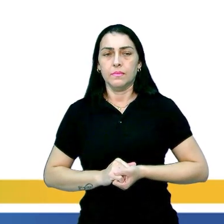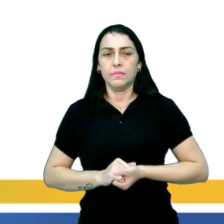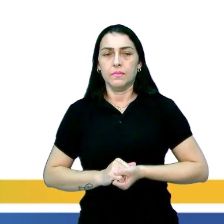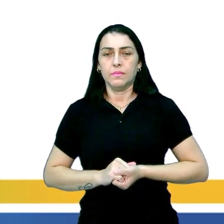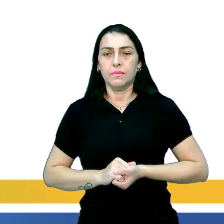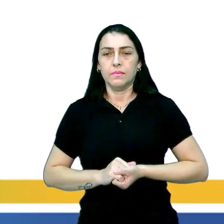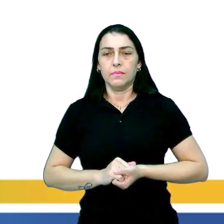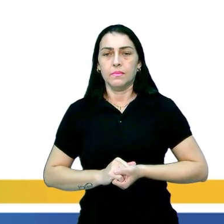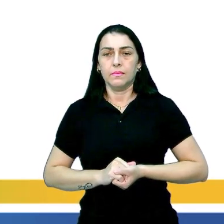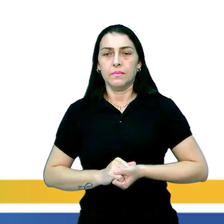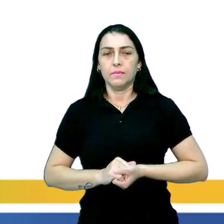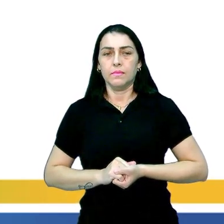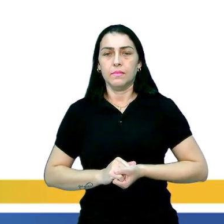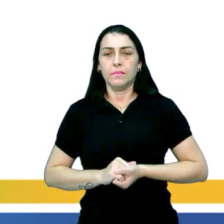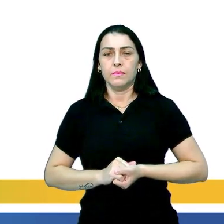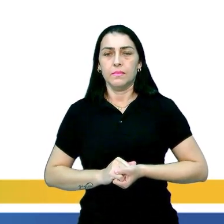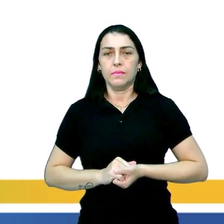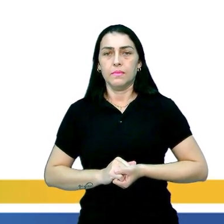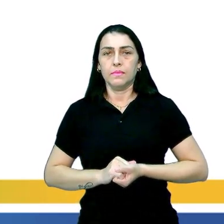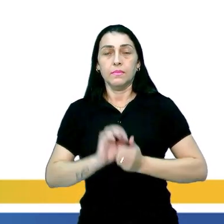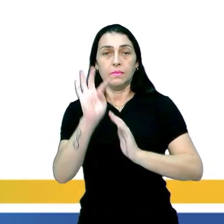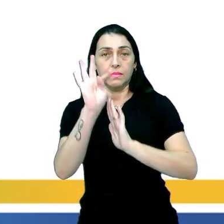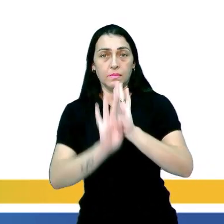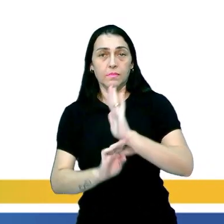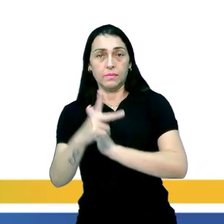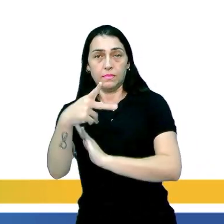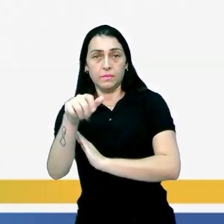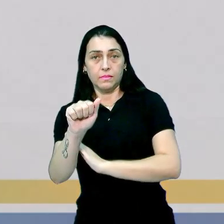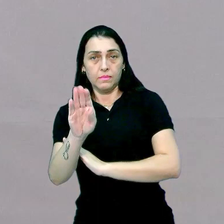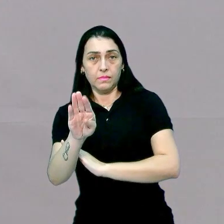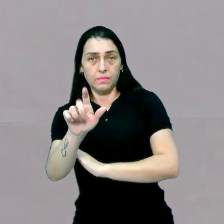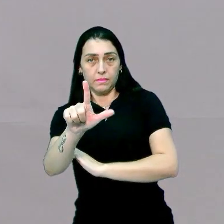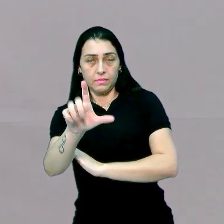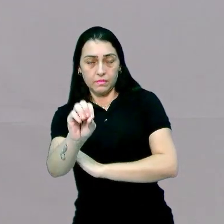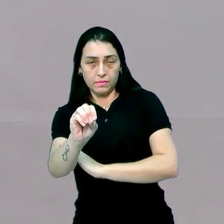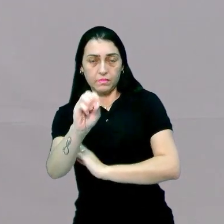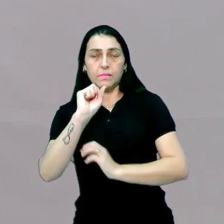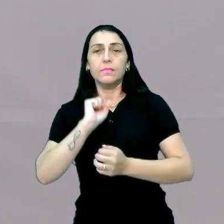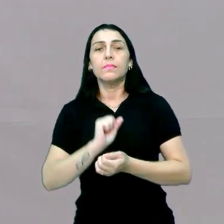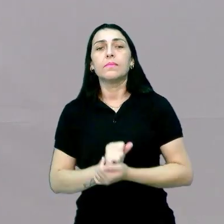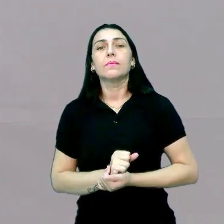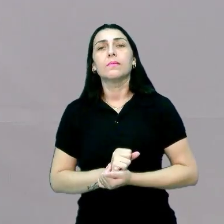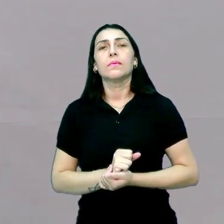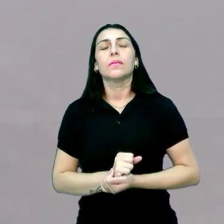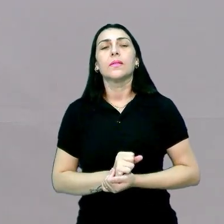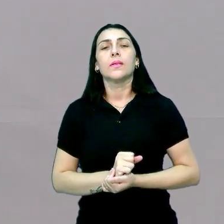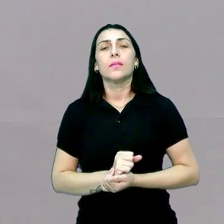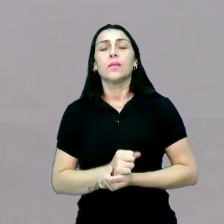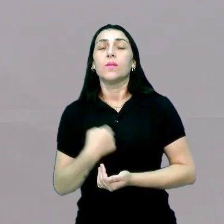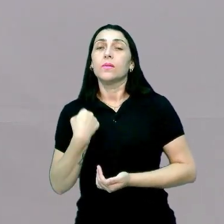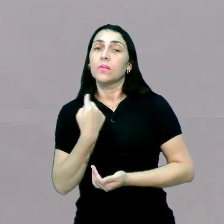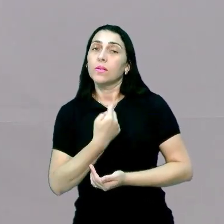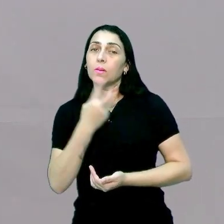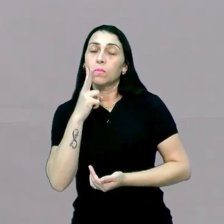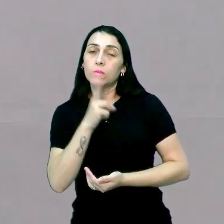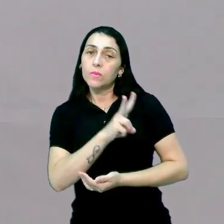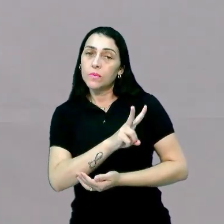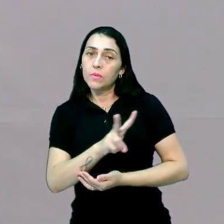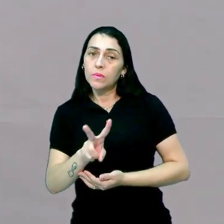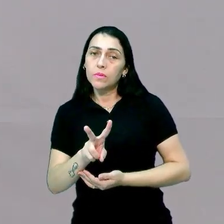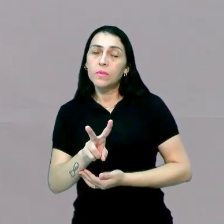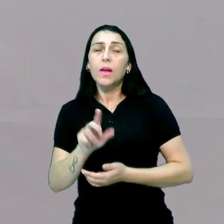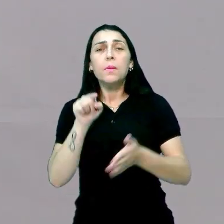to this idea. O texto é de Pablo Rodrigues. Então, nós vamos ver aí